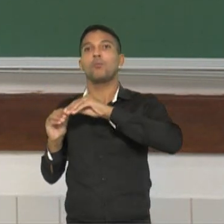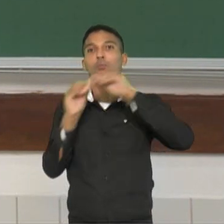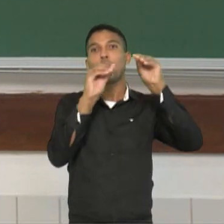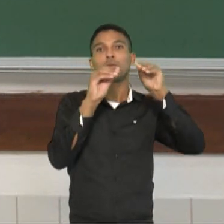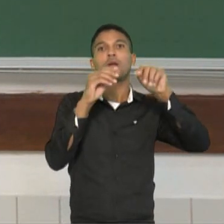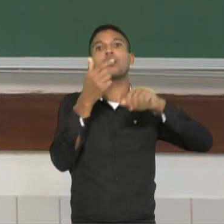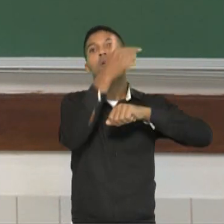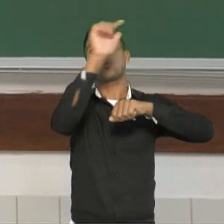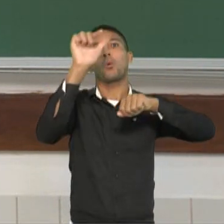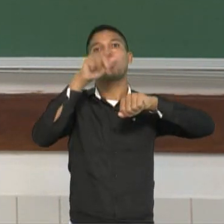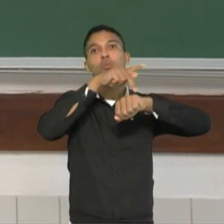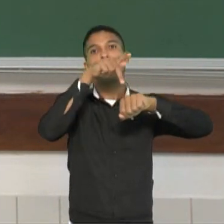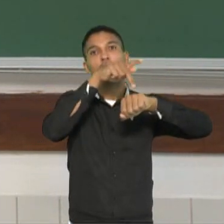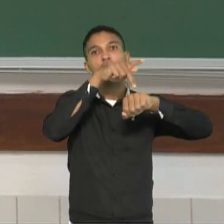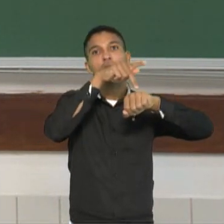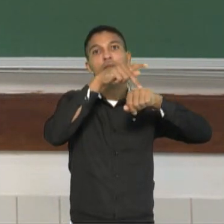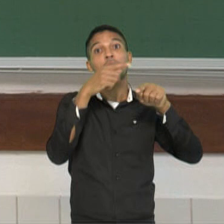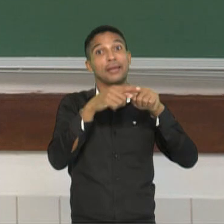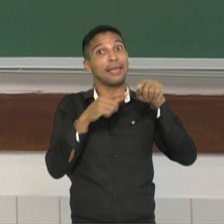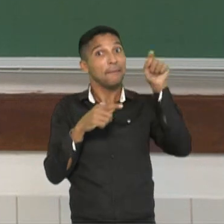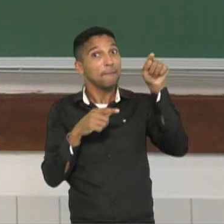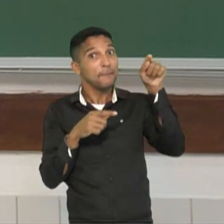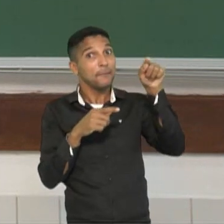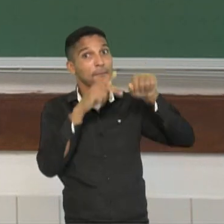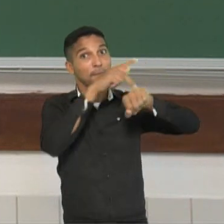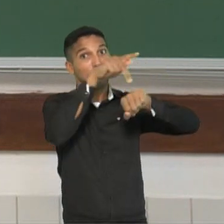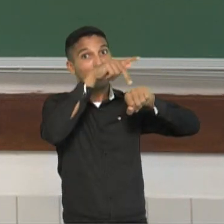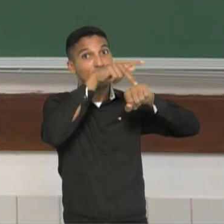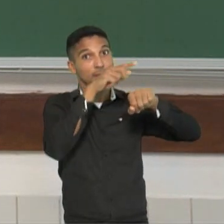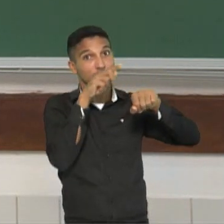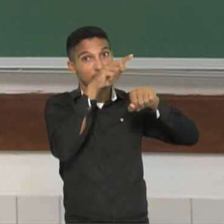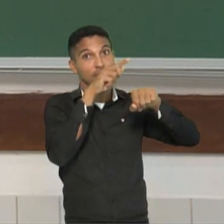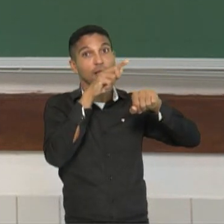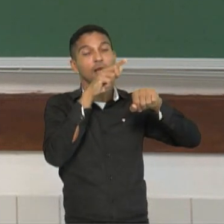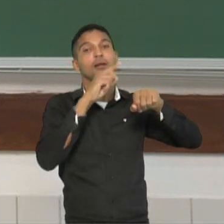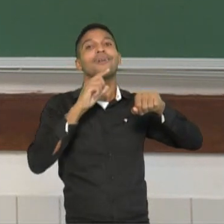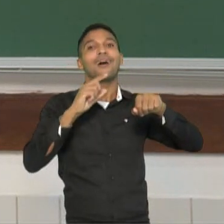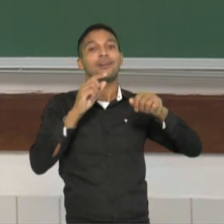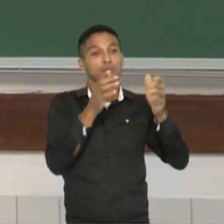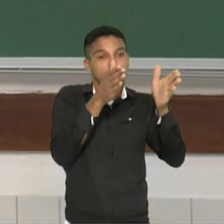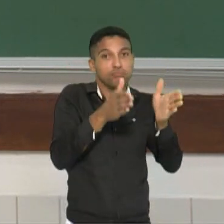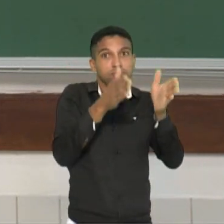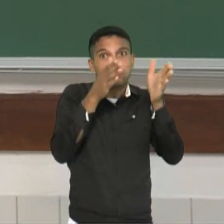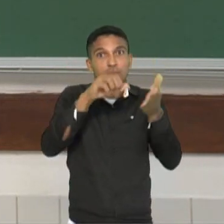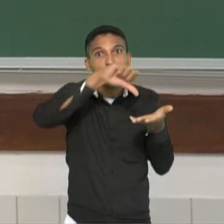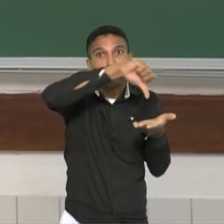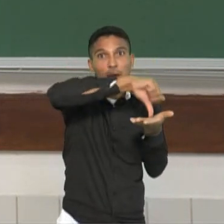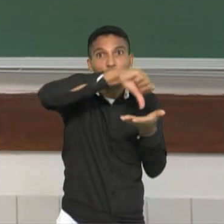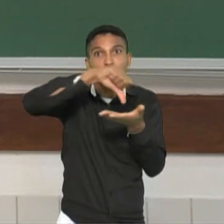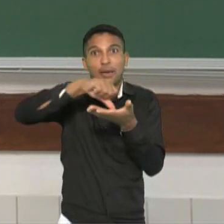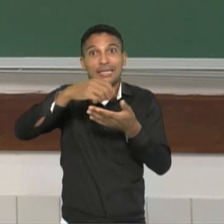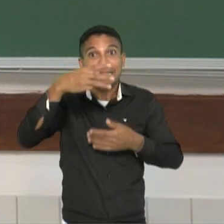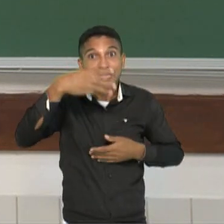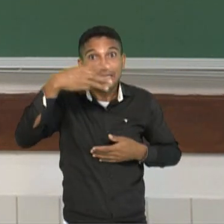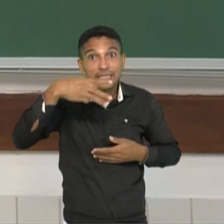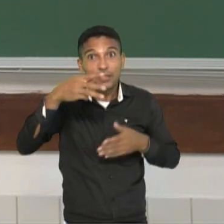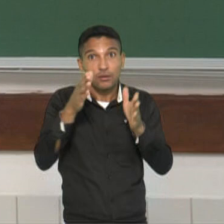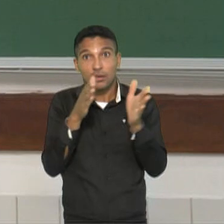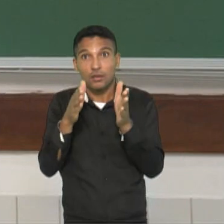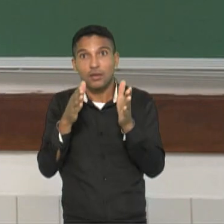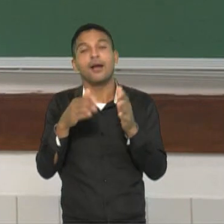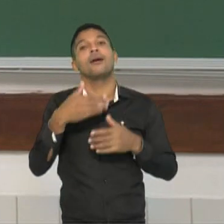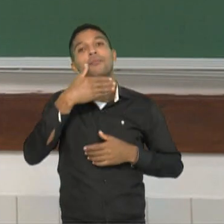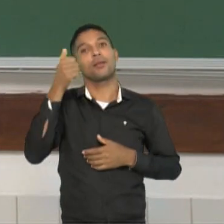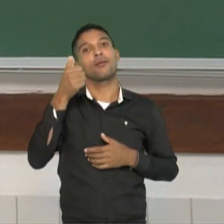desenvolvimento. Então, significa que há uma necessidade por parte do governo federal ou até